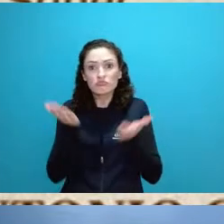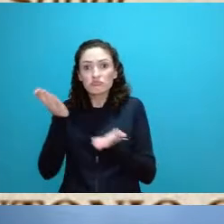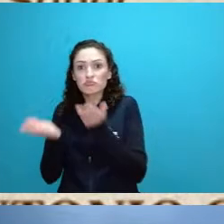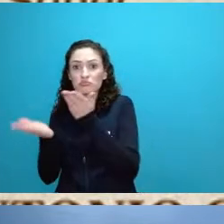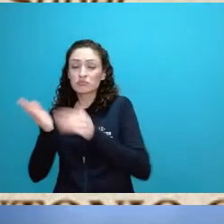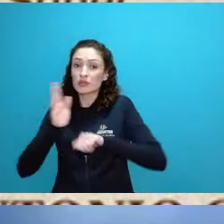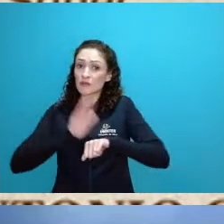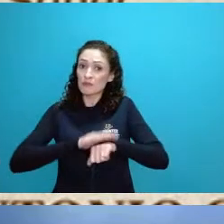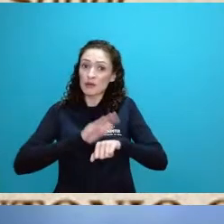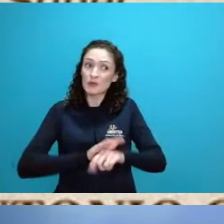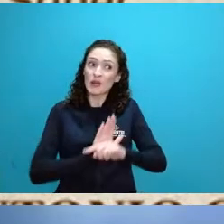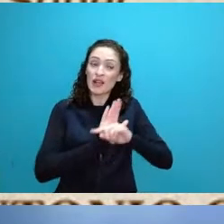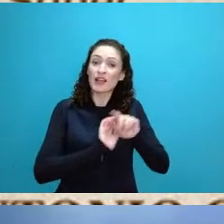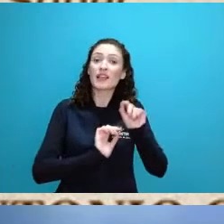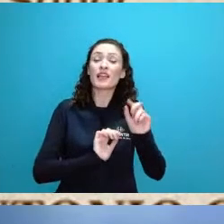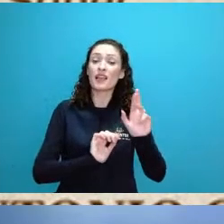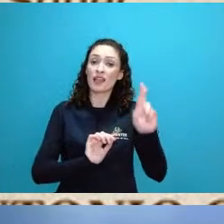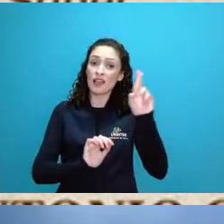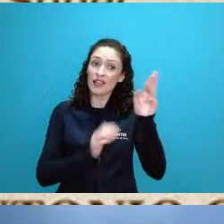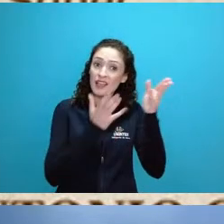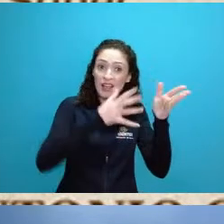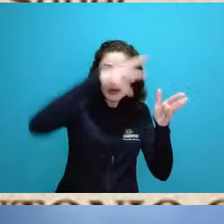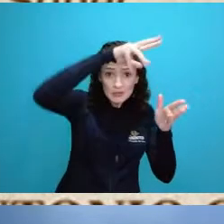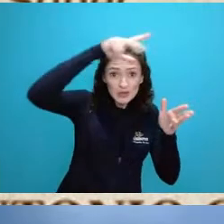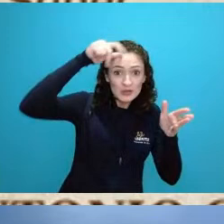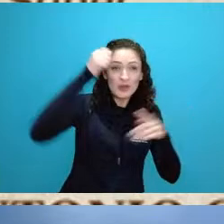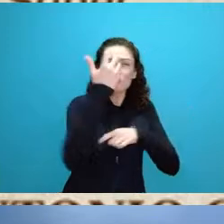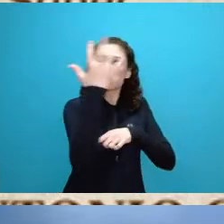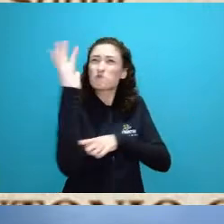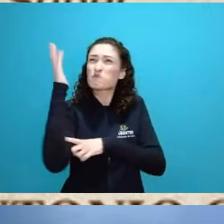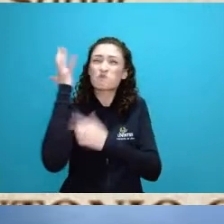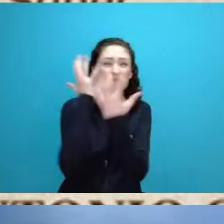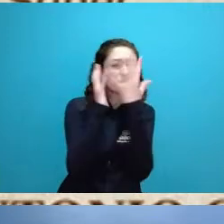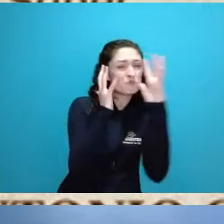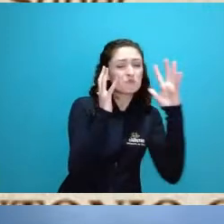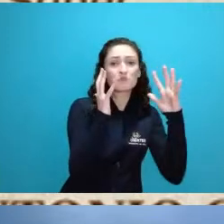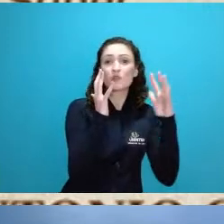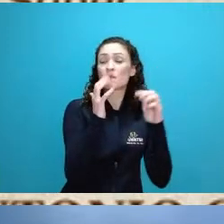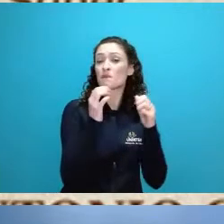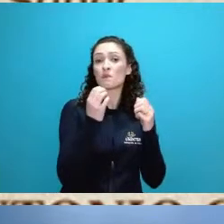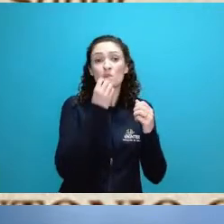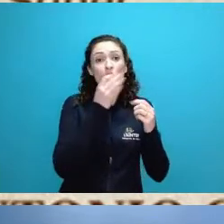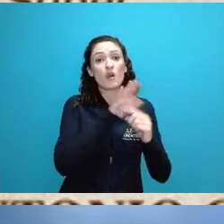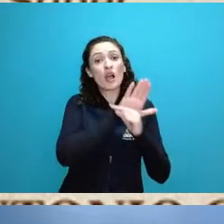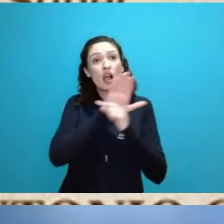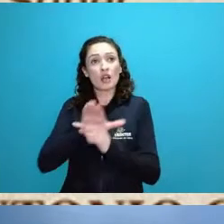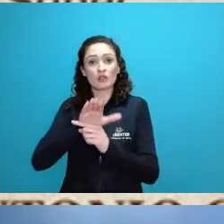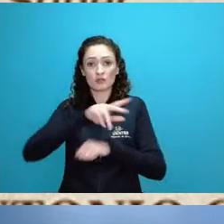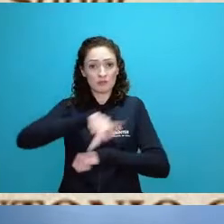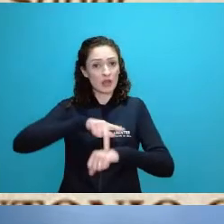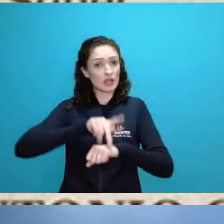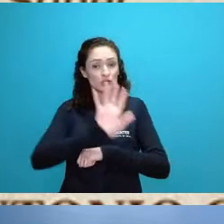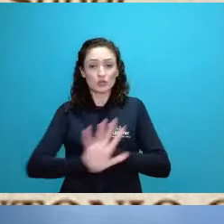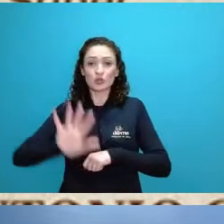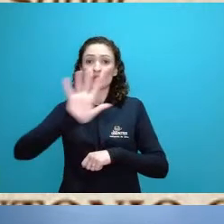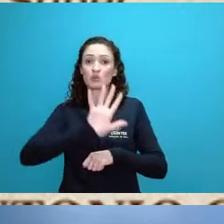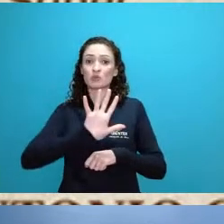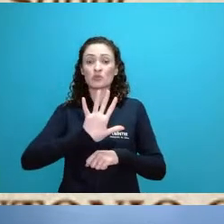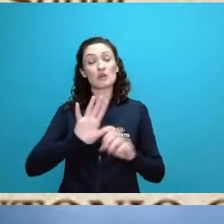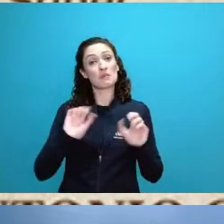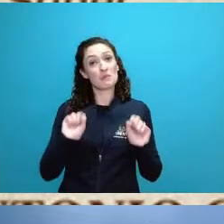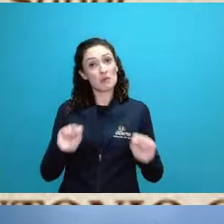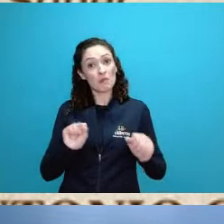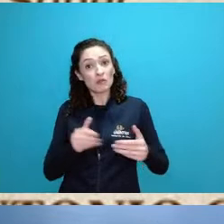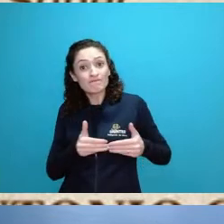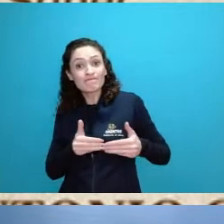a gente tenha impactos fortes em grande em um curto intervalo de tempo e não estejamos preparados para enfrentar